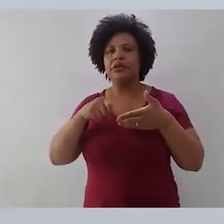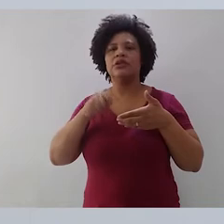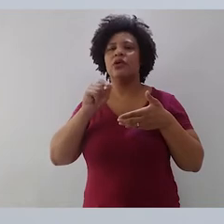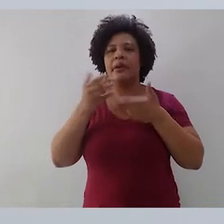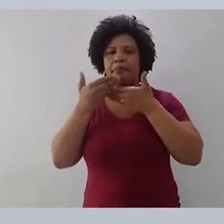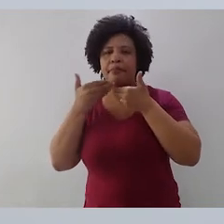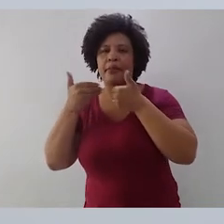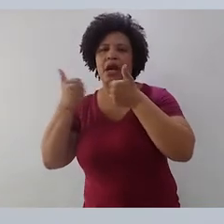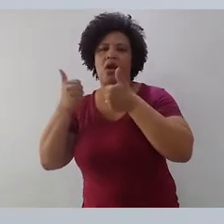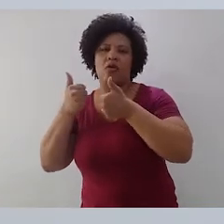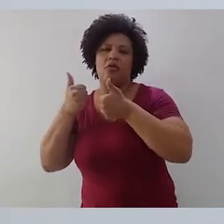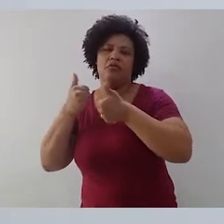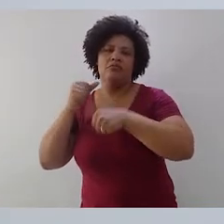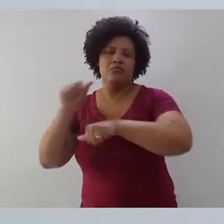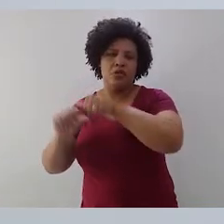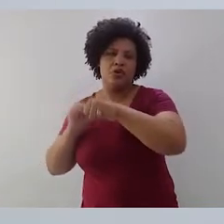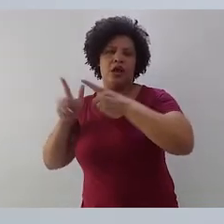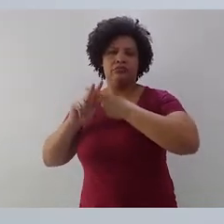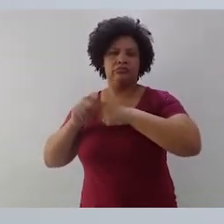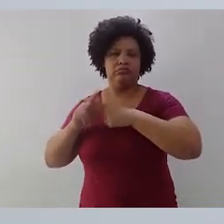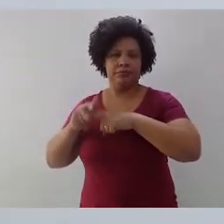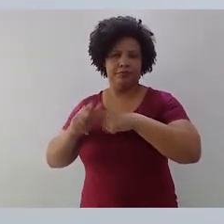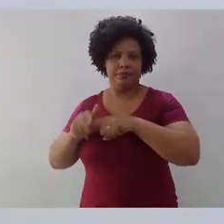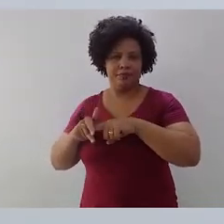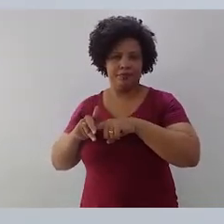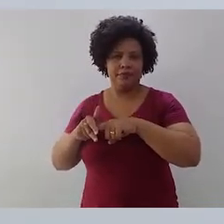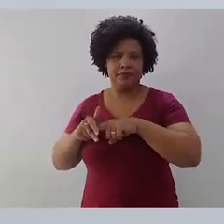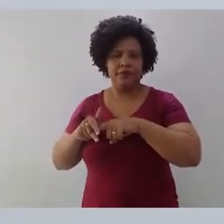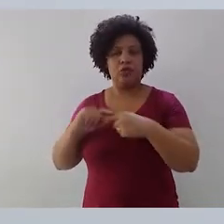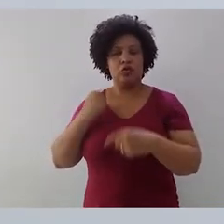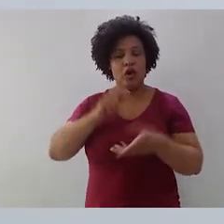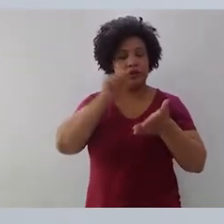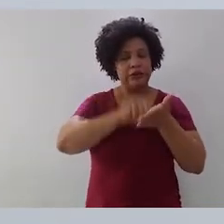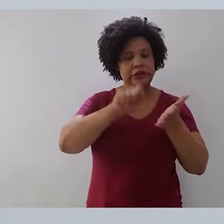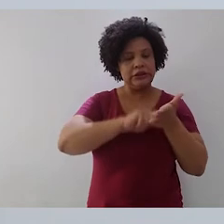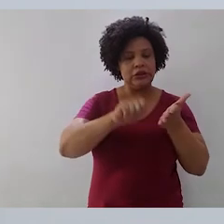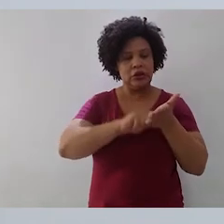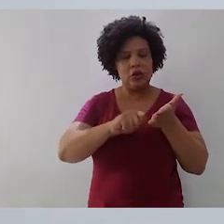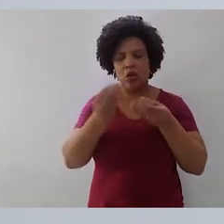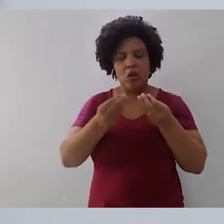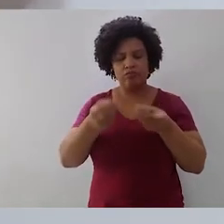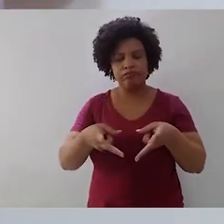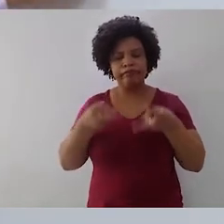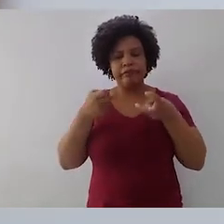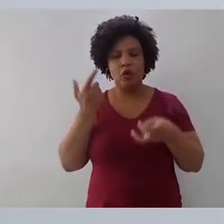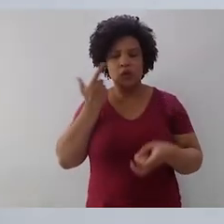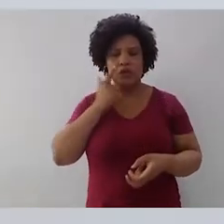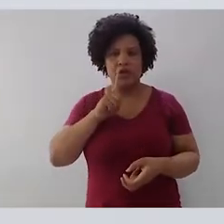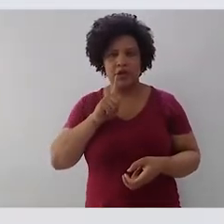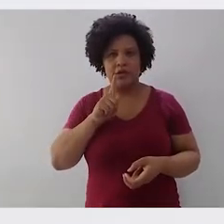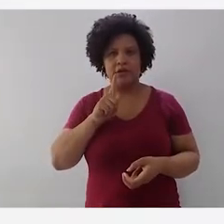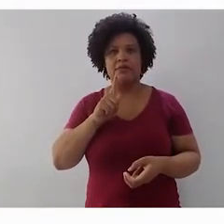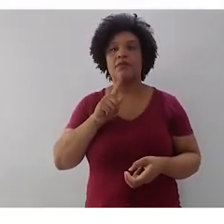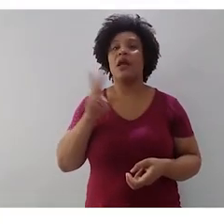como que nós, como escritores, podemos enxergar esse processo? Eu quero lembrar que embora isso aqui esteja numa